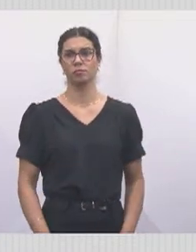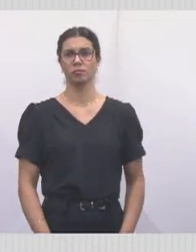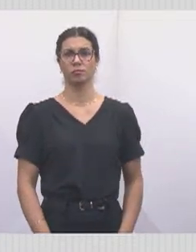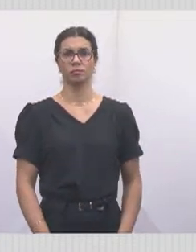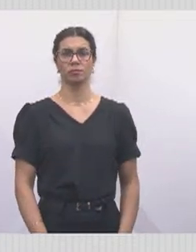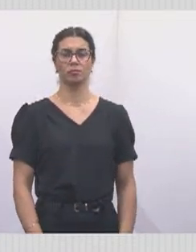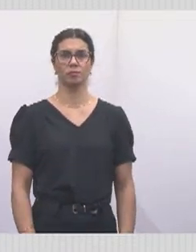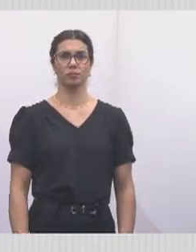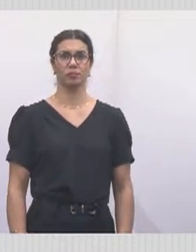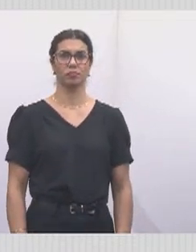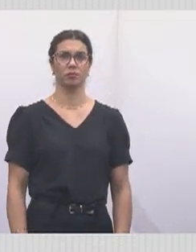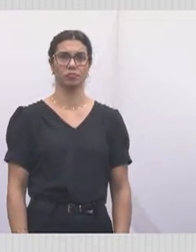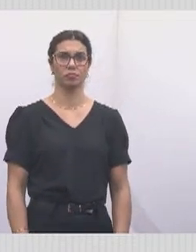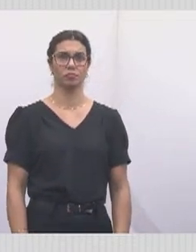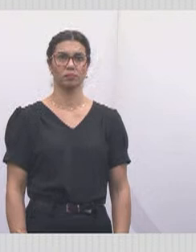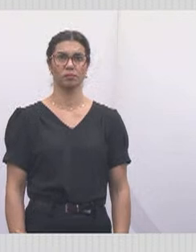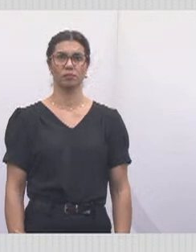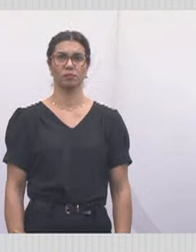na tua tela.